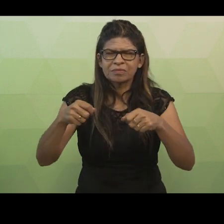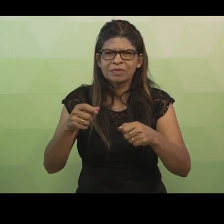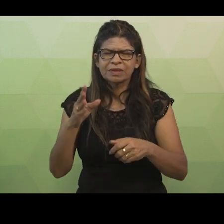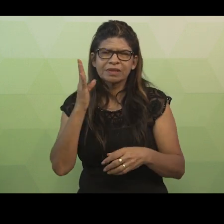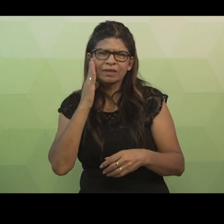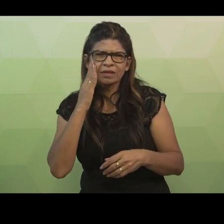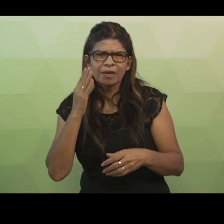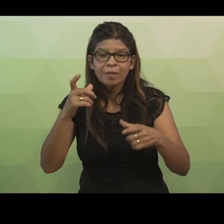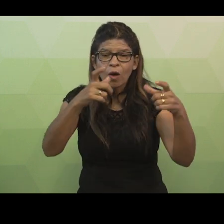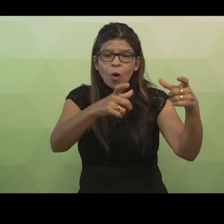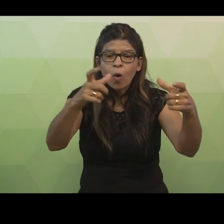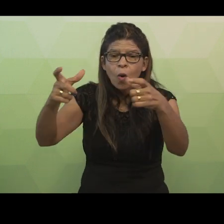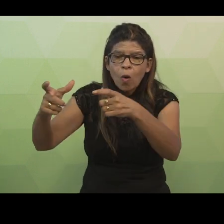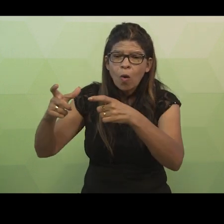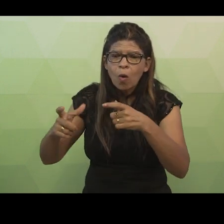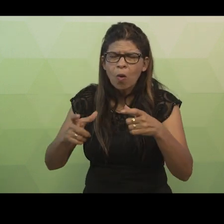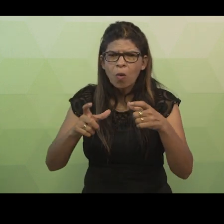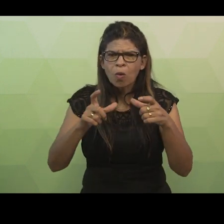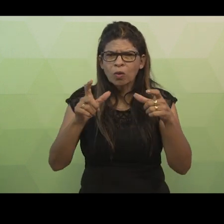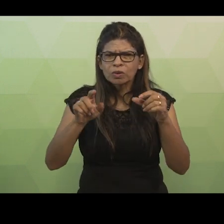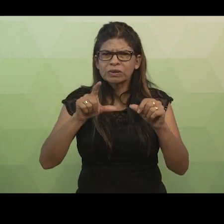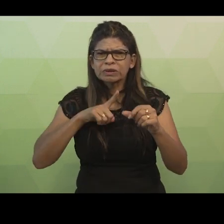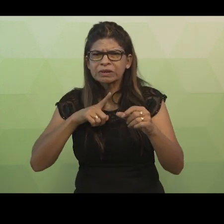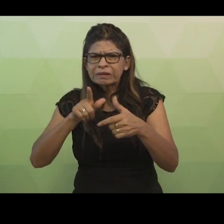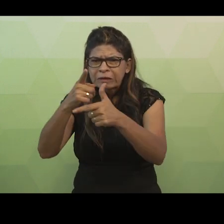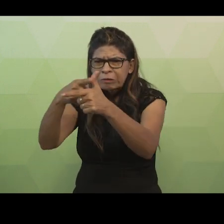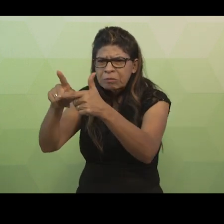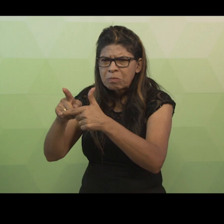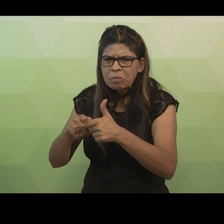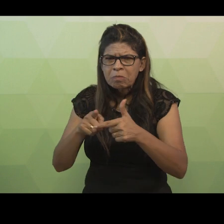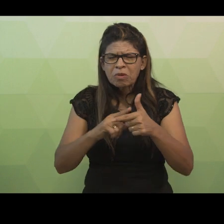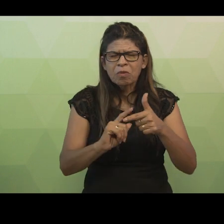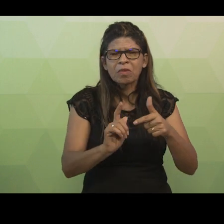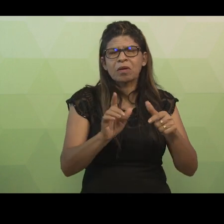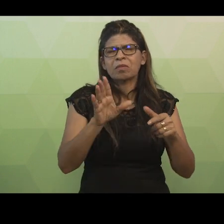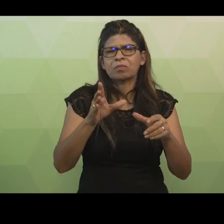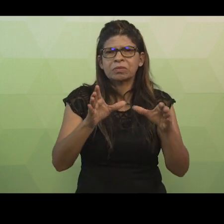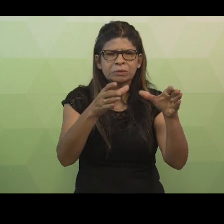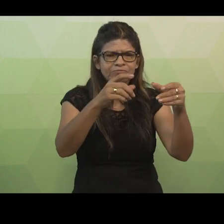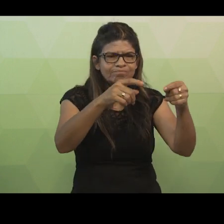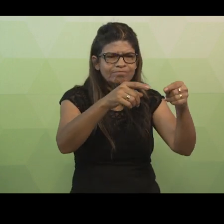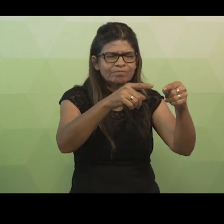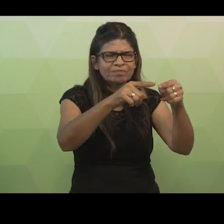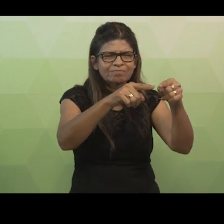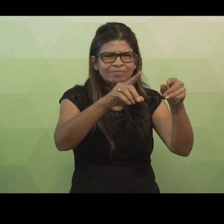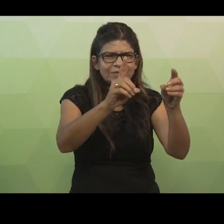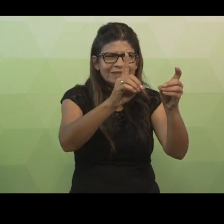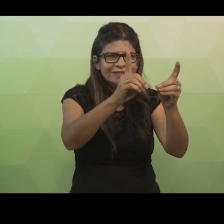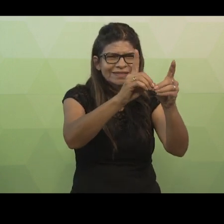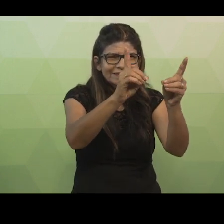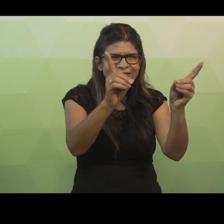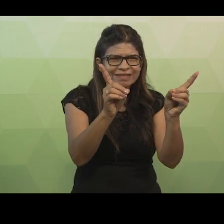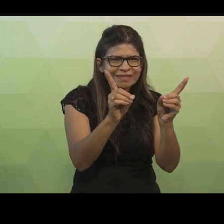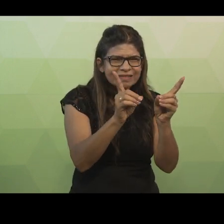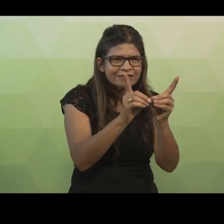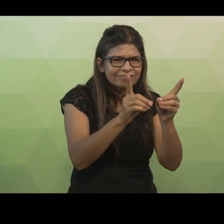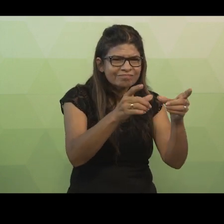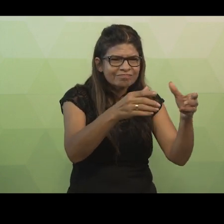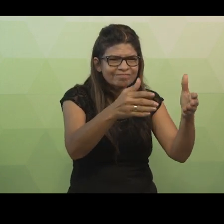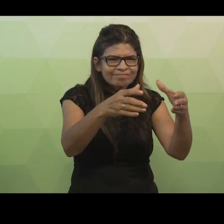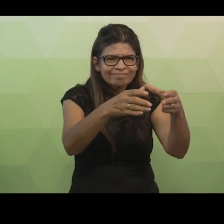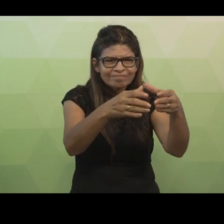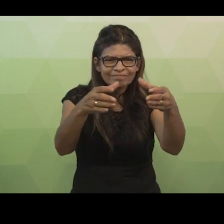locais que fazem parte do problema modelado, como os setores e departamentos e se existem projetos que possuem